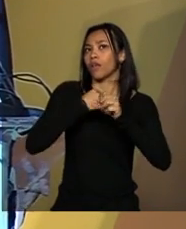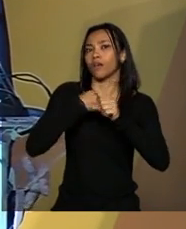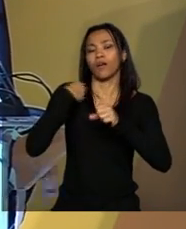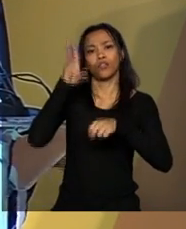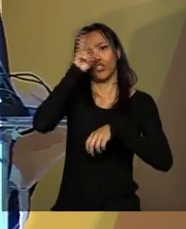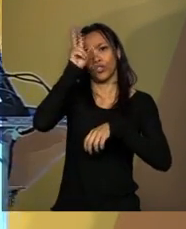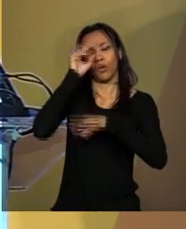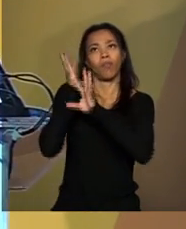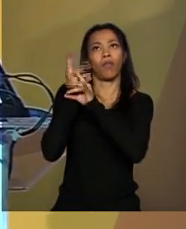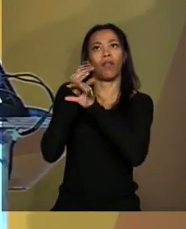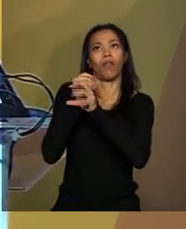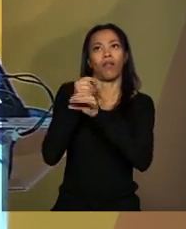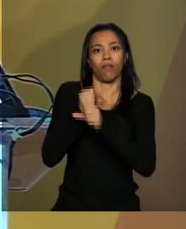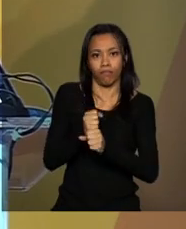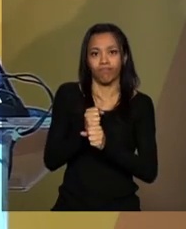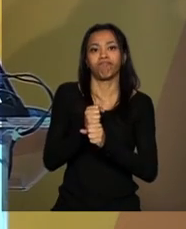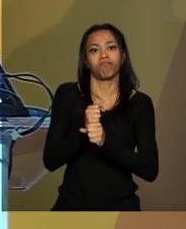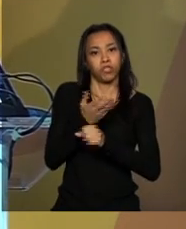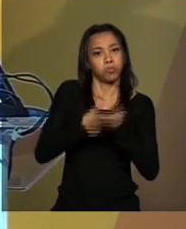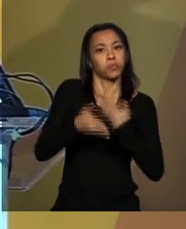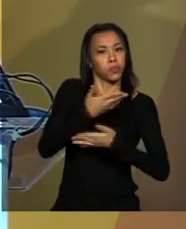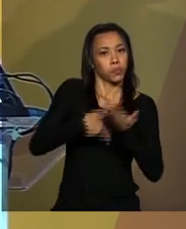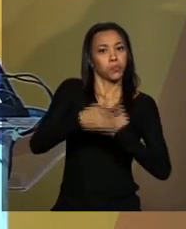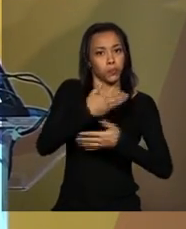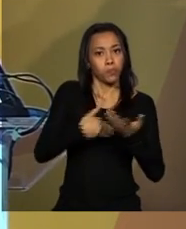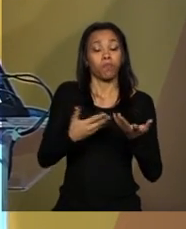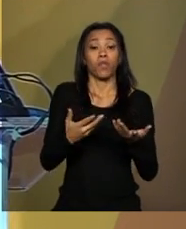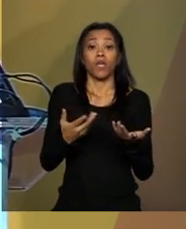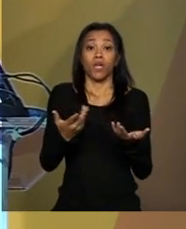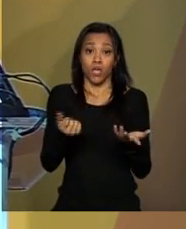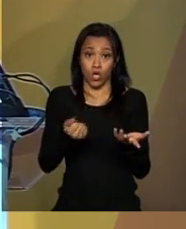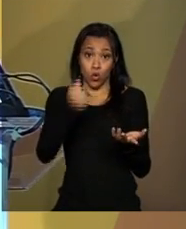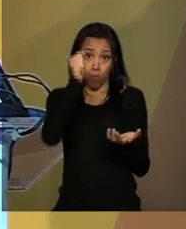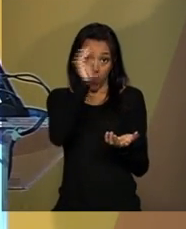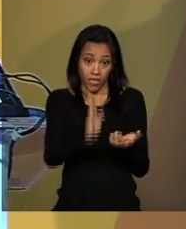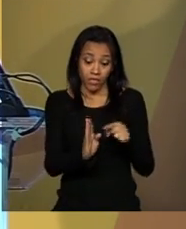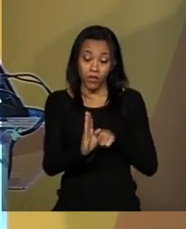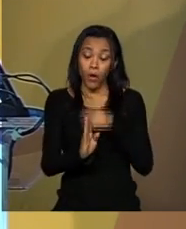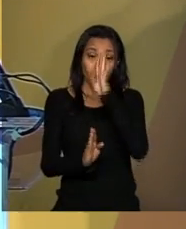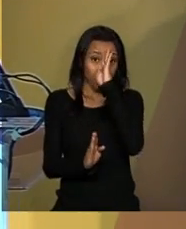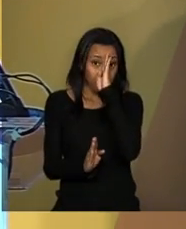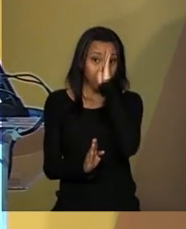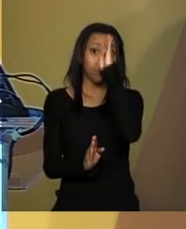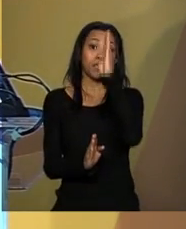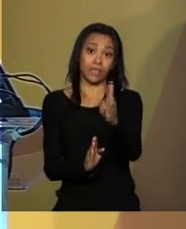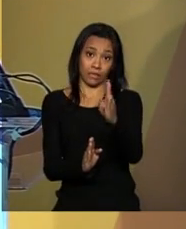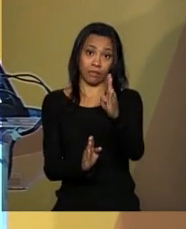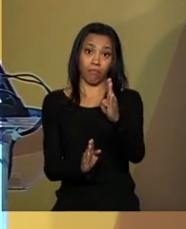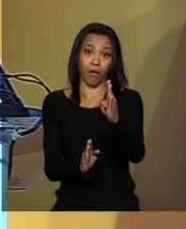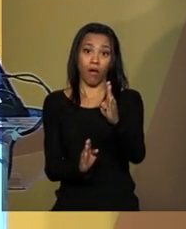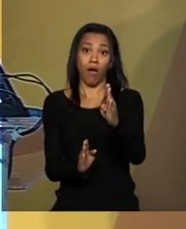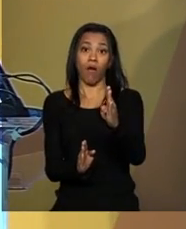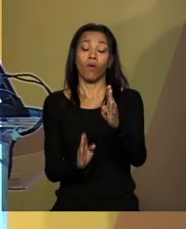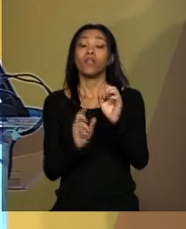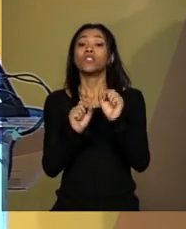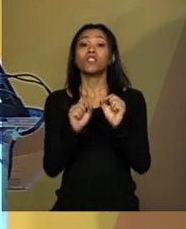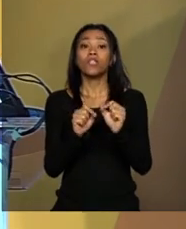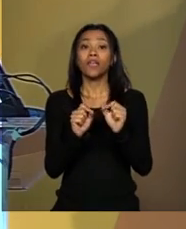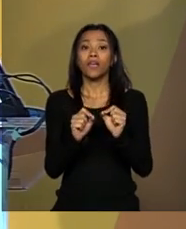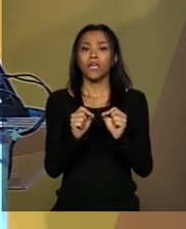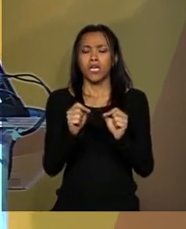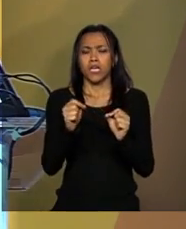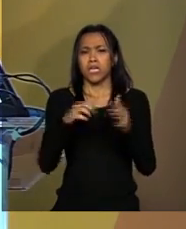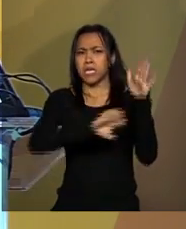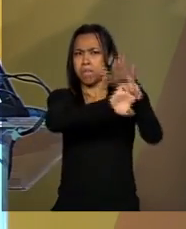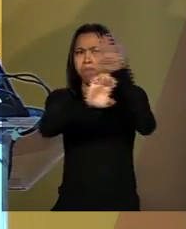econômica. Os Estados Unidos continuam sendo o principal investidor estrangeiro no Brasil, com